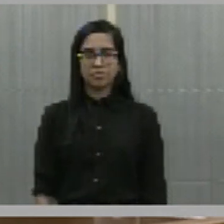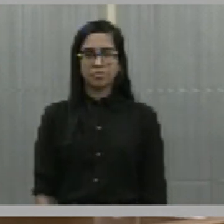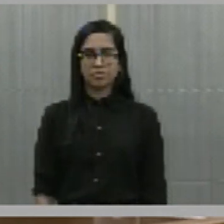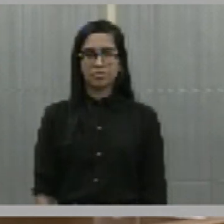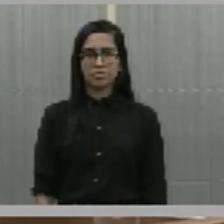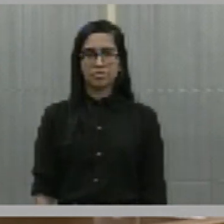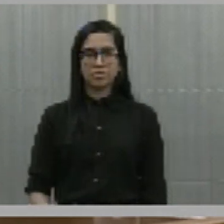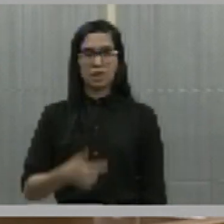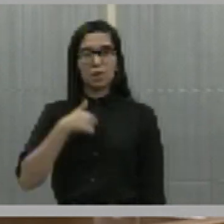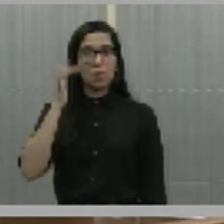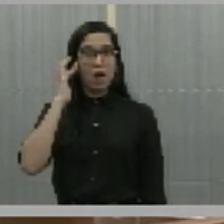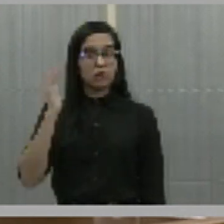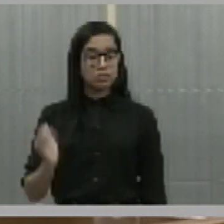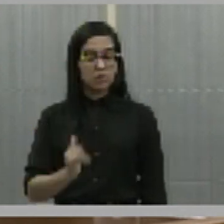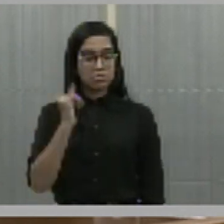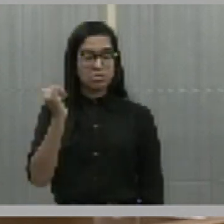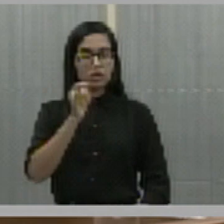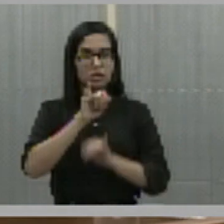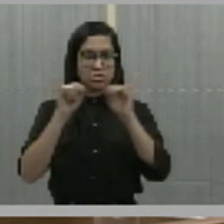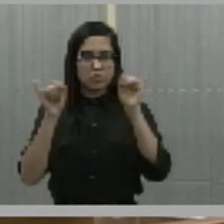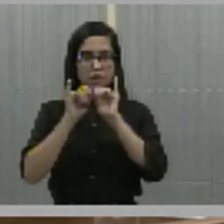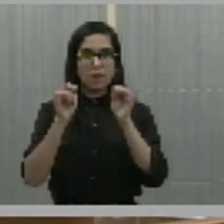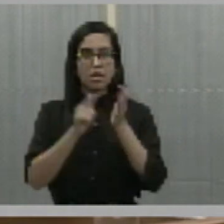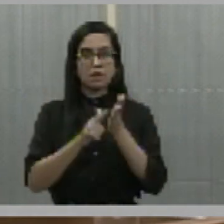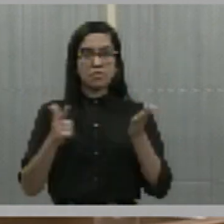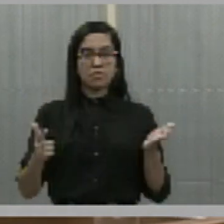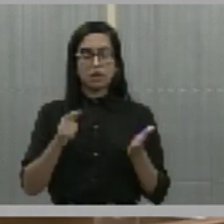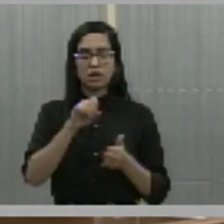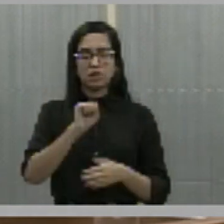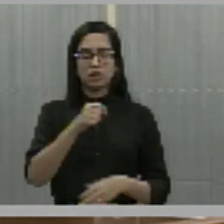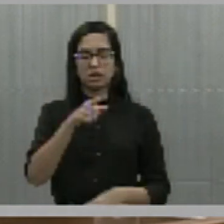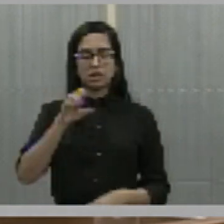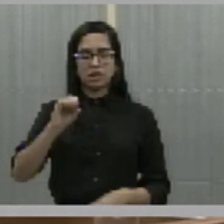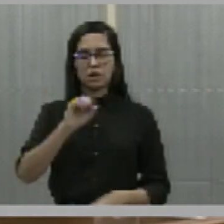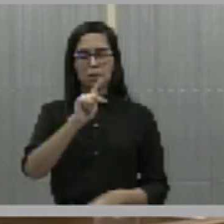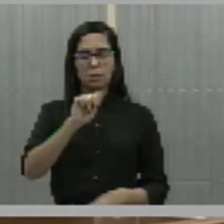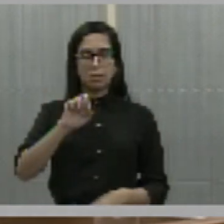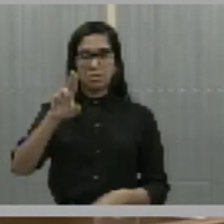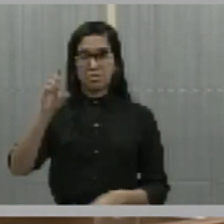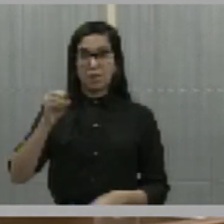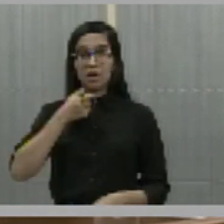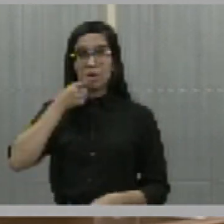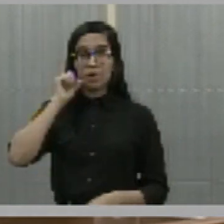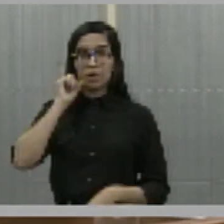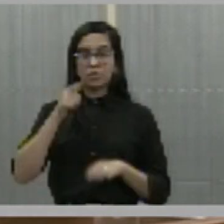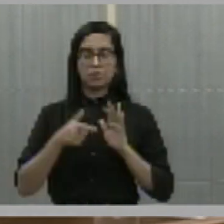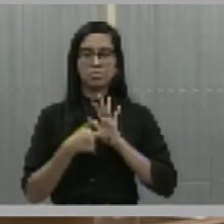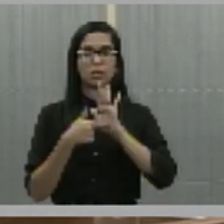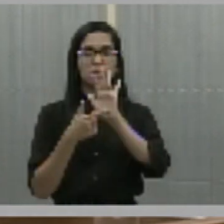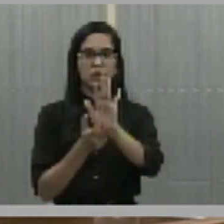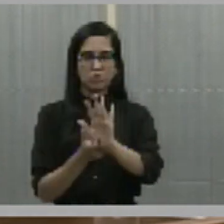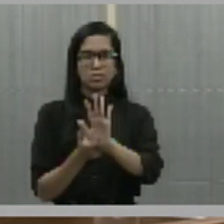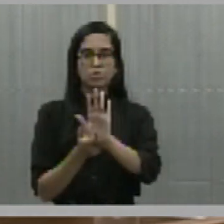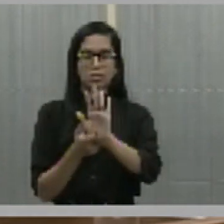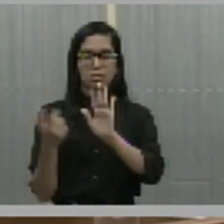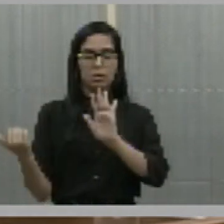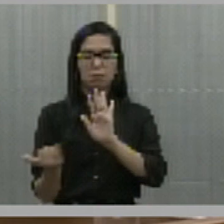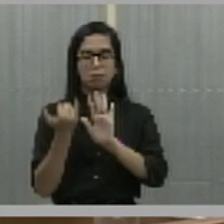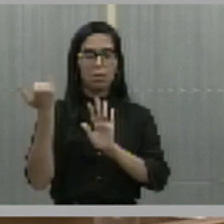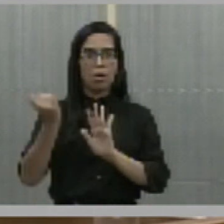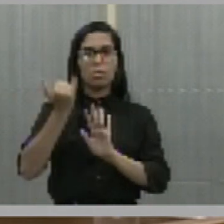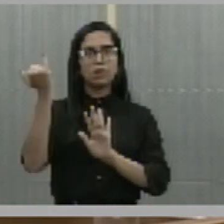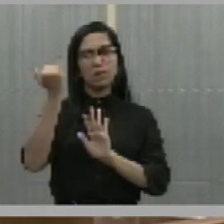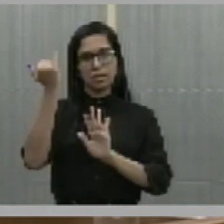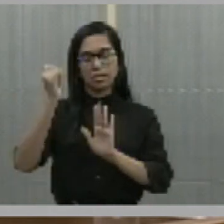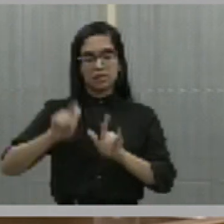fazermos esse registro. A Folha de São Paulo, de ontem, traz uma matéria muito especial, destacando a importância